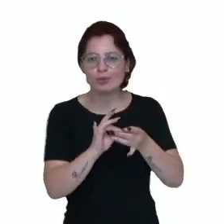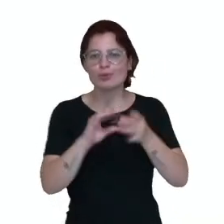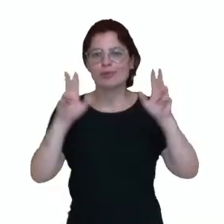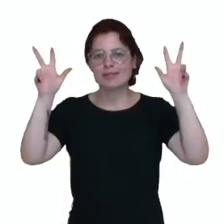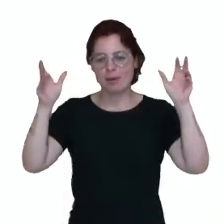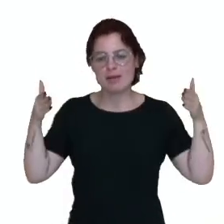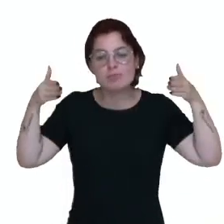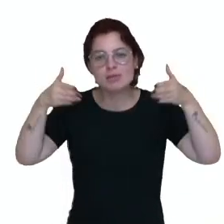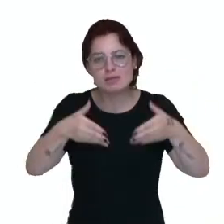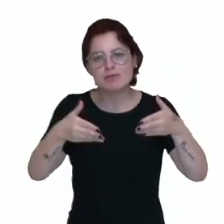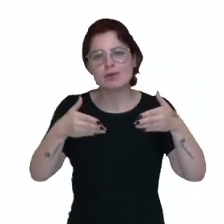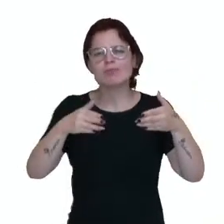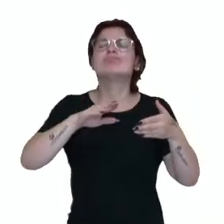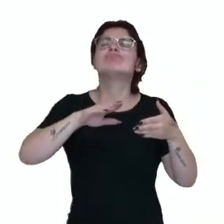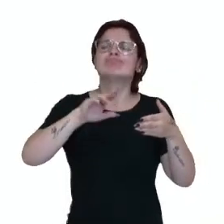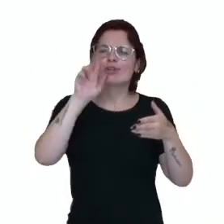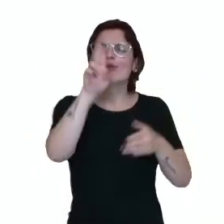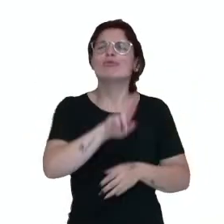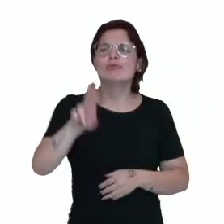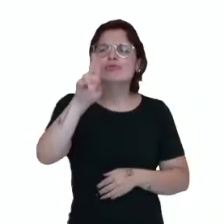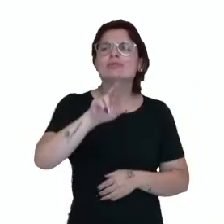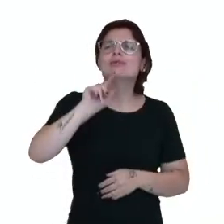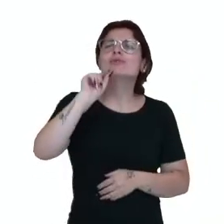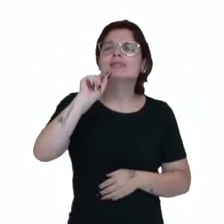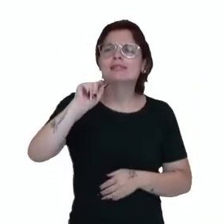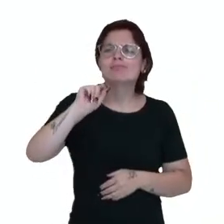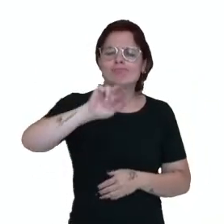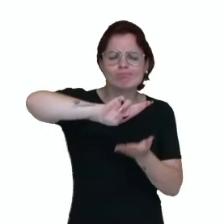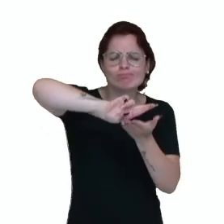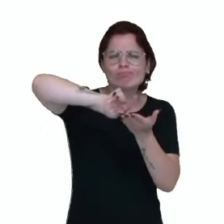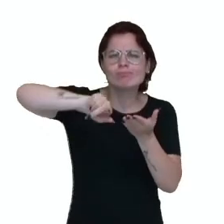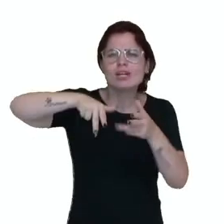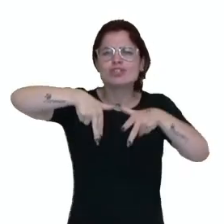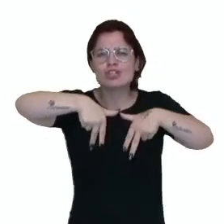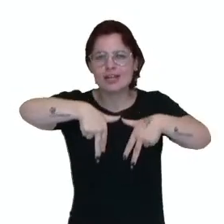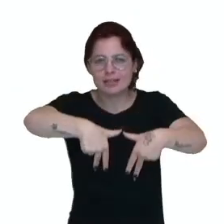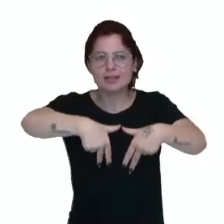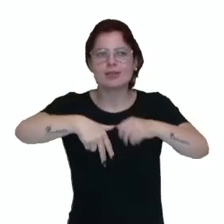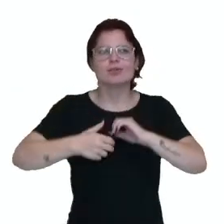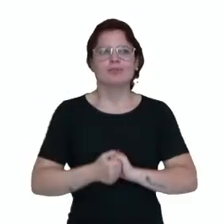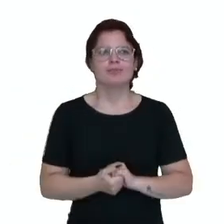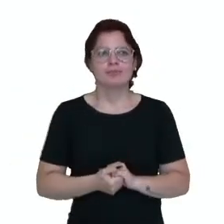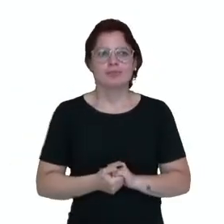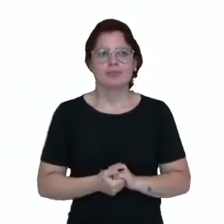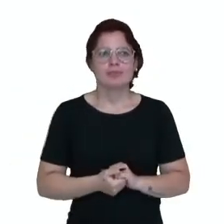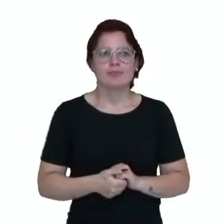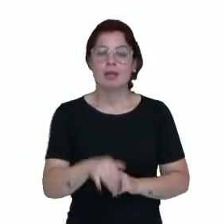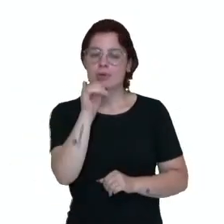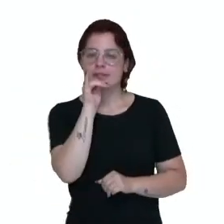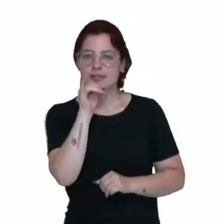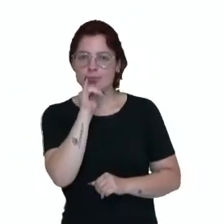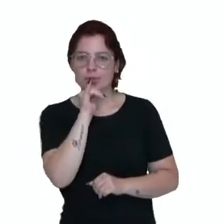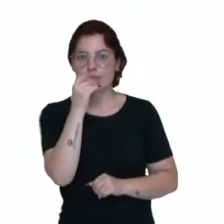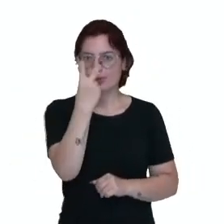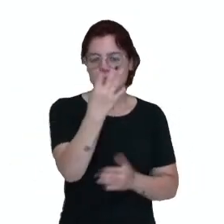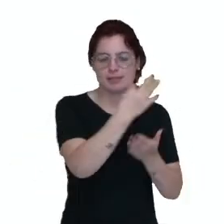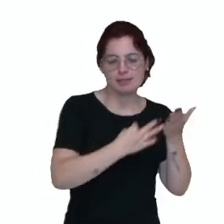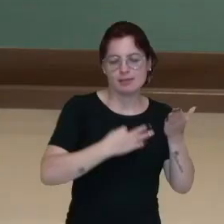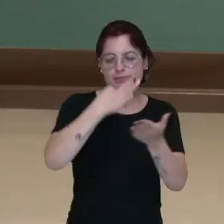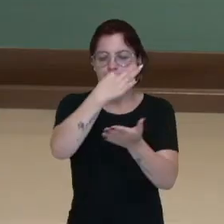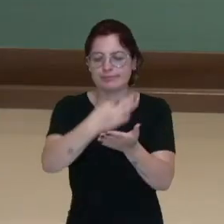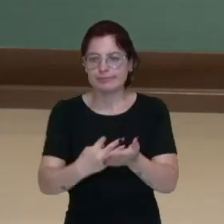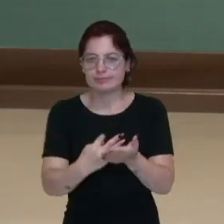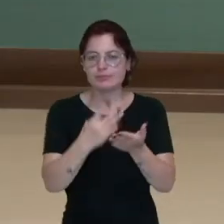diversos gêneros, fotos, vídeos, artigos. Dois textos, uma notícia e um artigo retirados